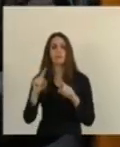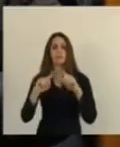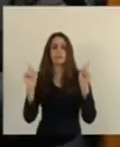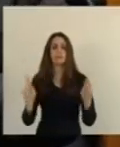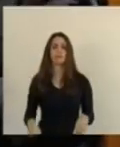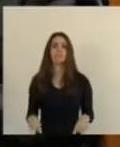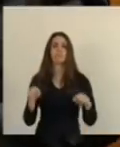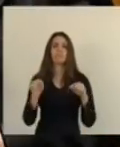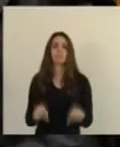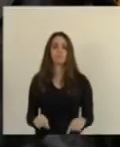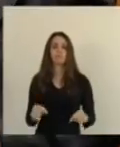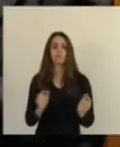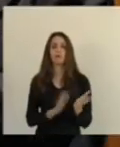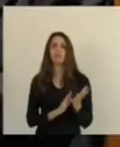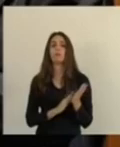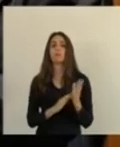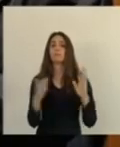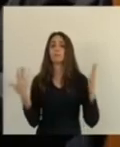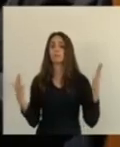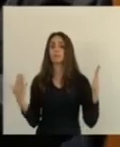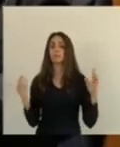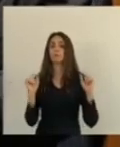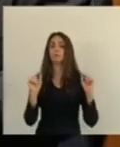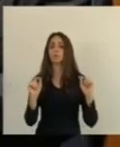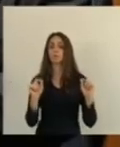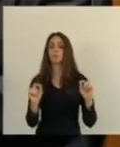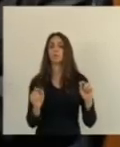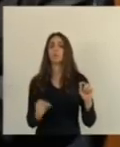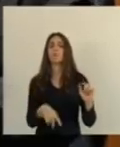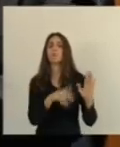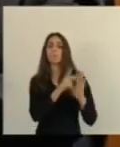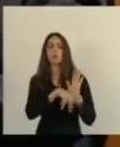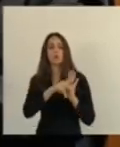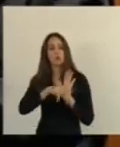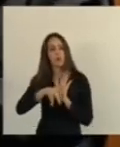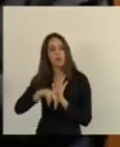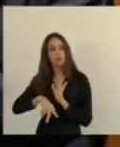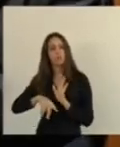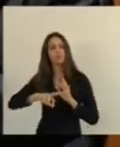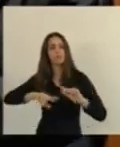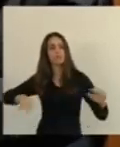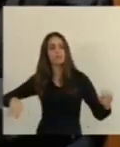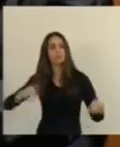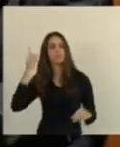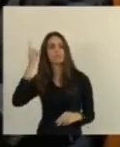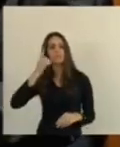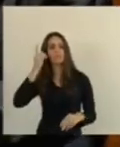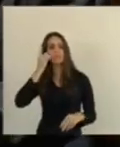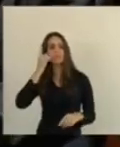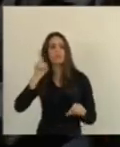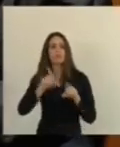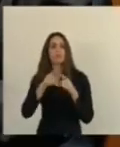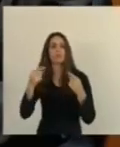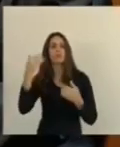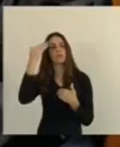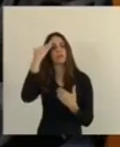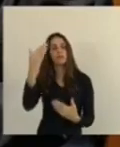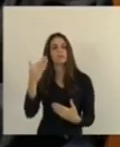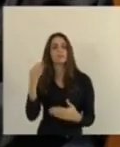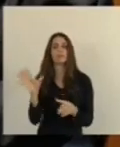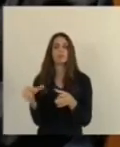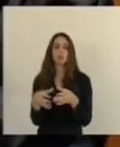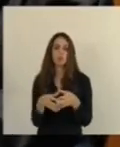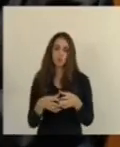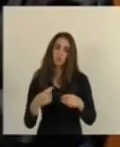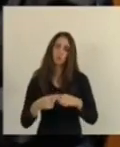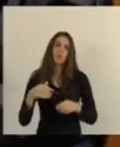Inicialmente, eu quero parabenizar, presidente, as indicações feitas pelos nossos pares e também agradecer aos nossos pares por